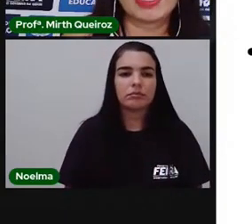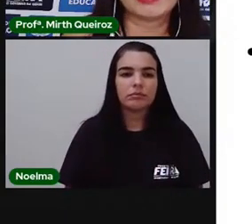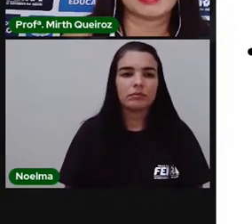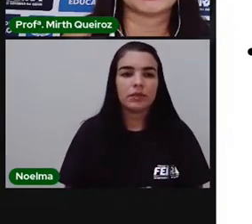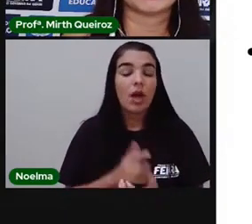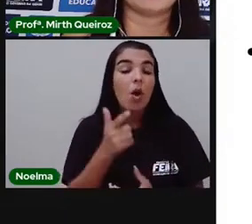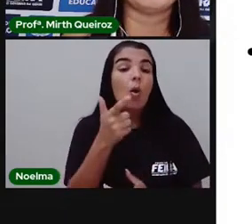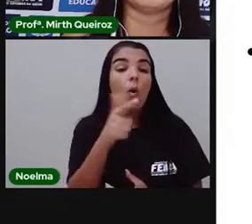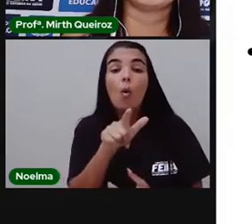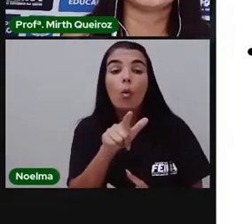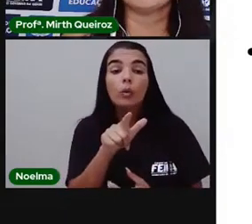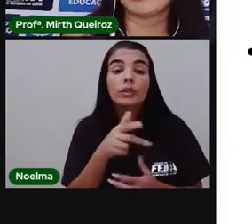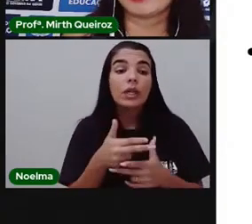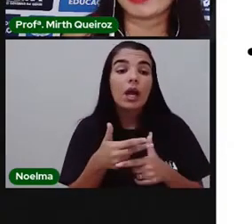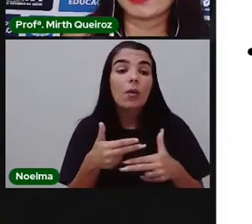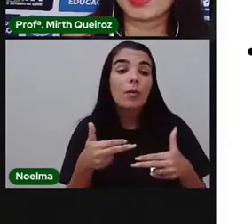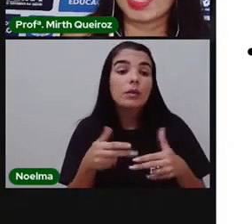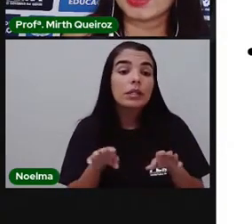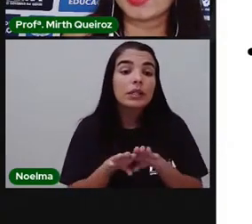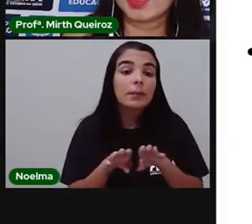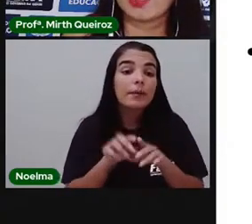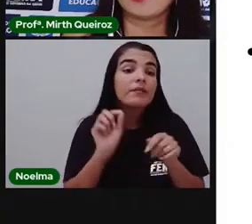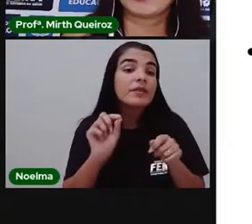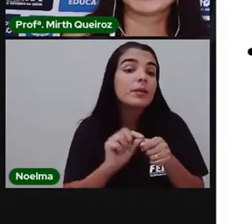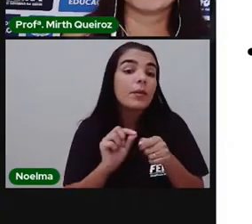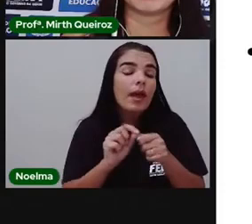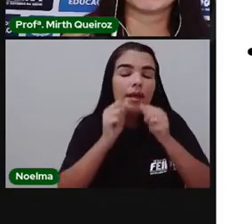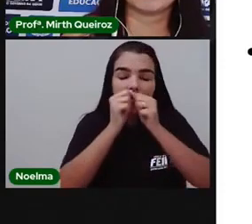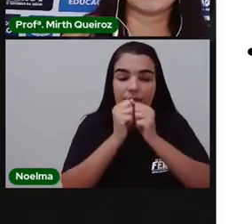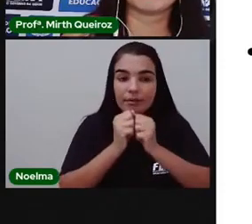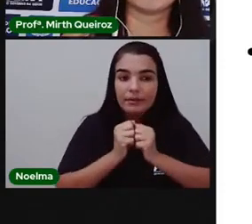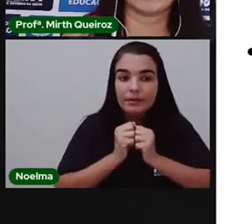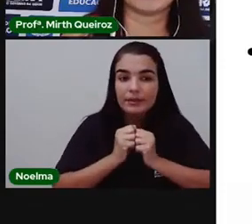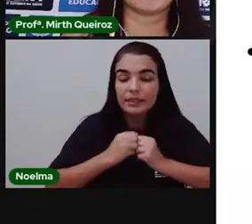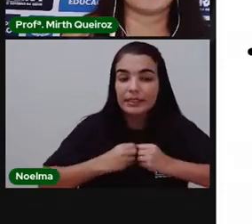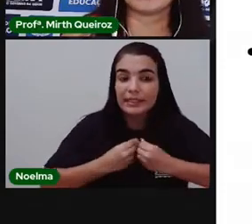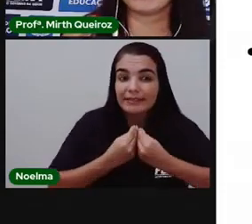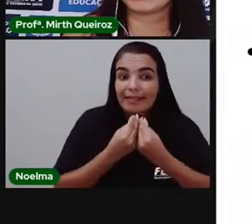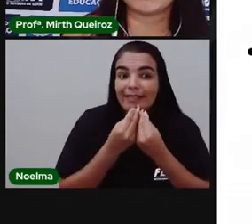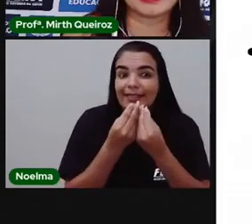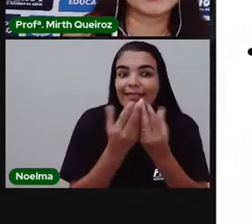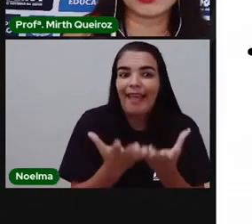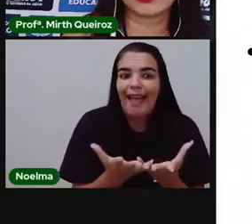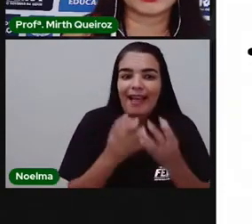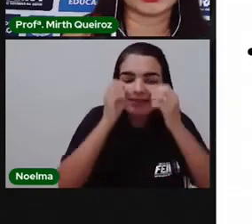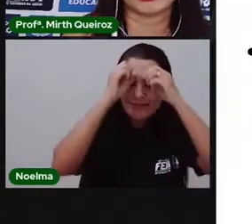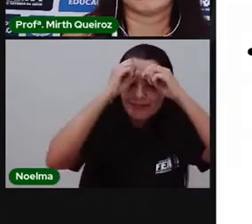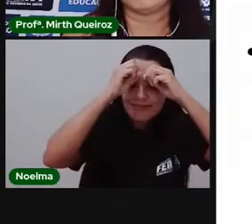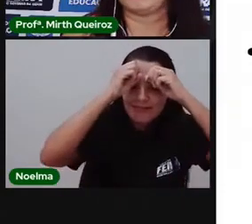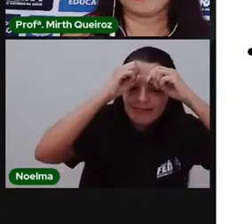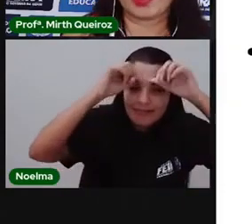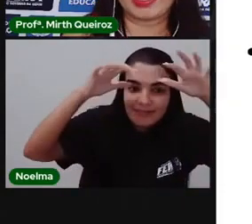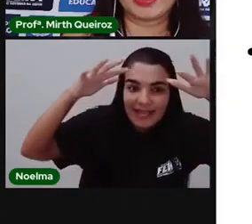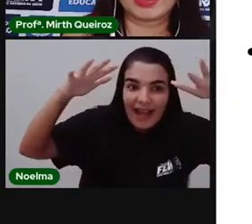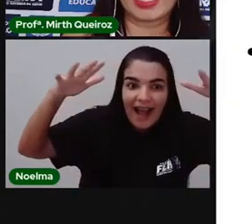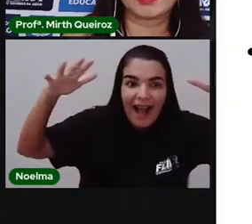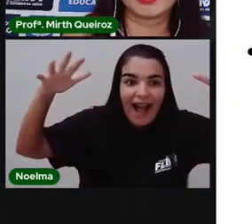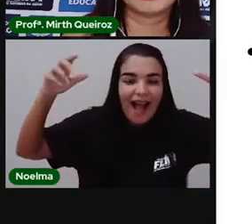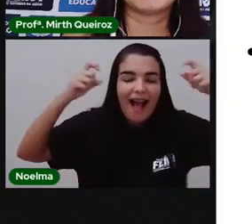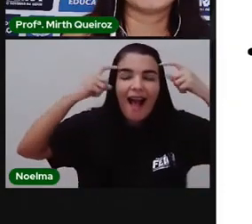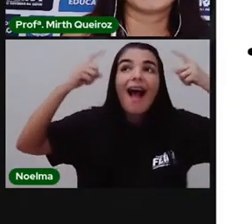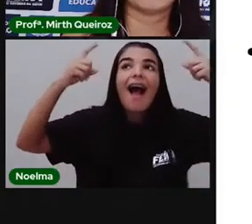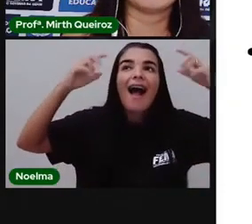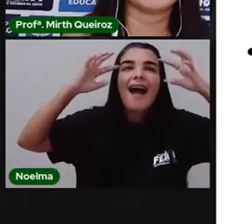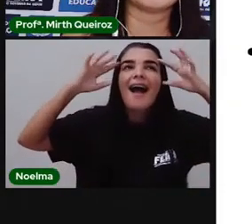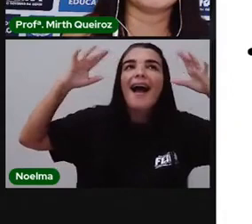Outra habilidade também é estimular a criatividade. Porque as peças permitem formar figuras, várias figuras diferentes, né?